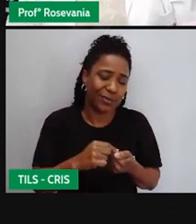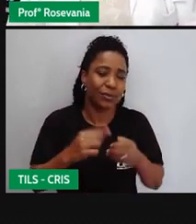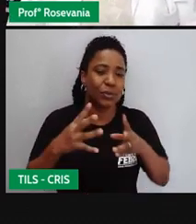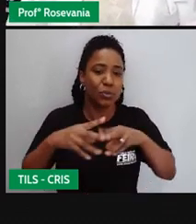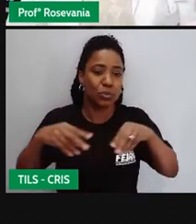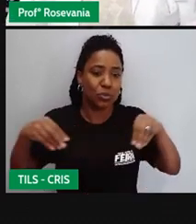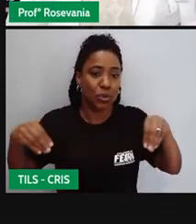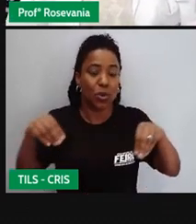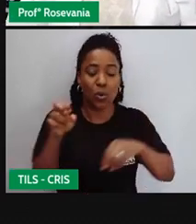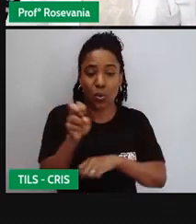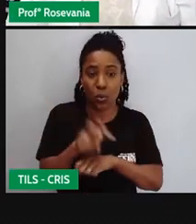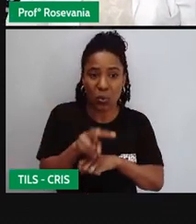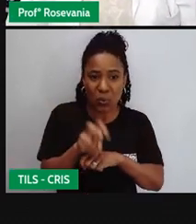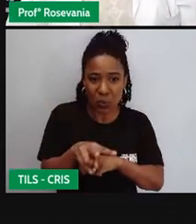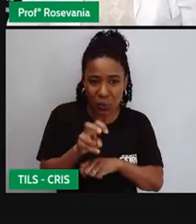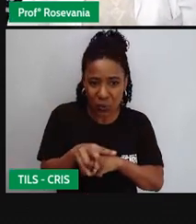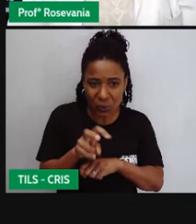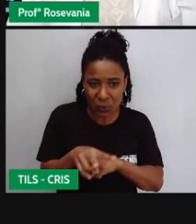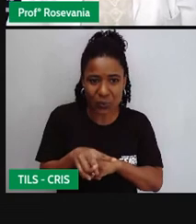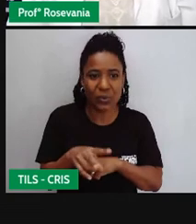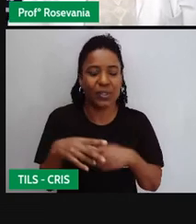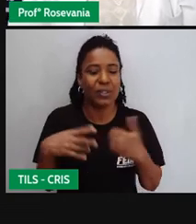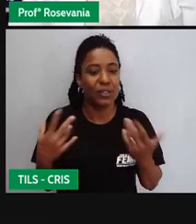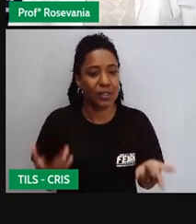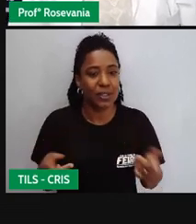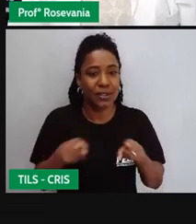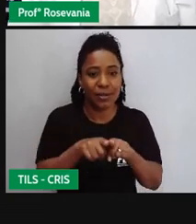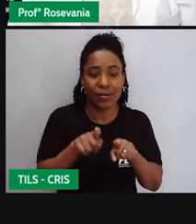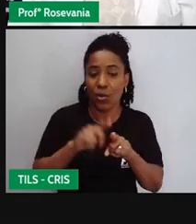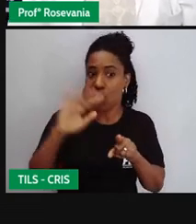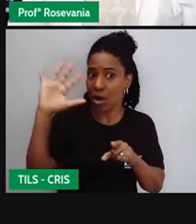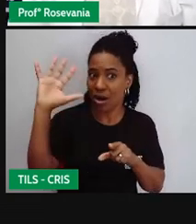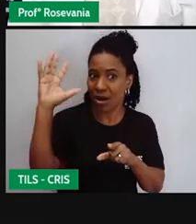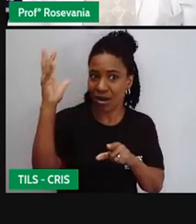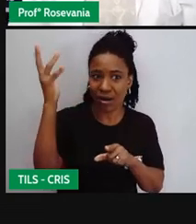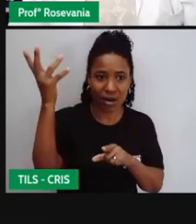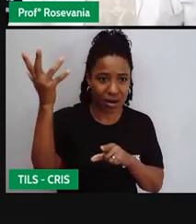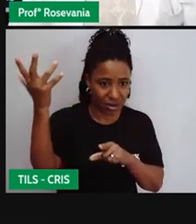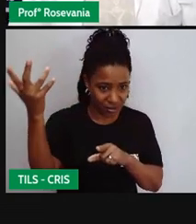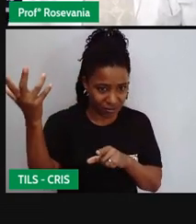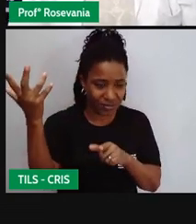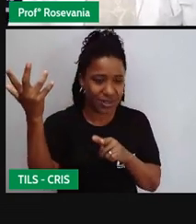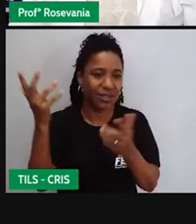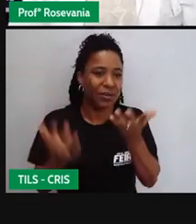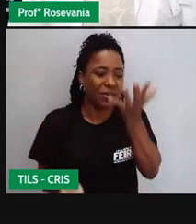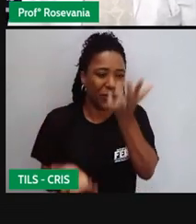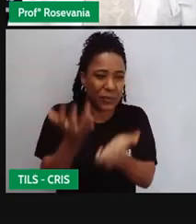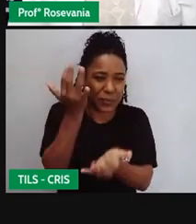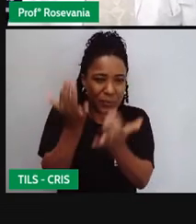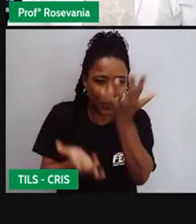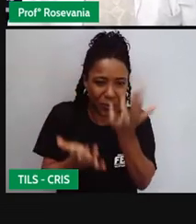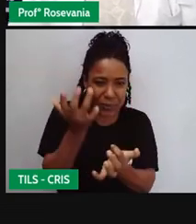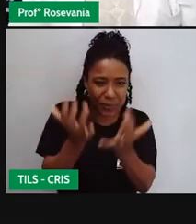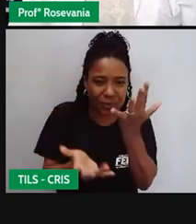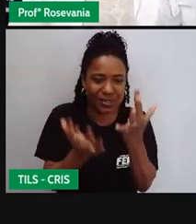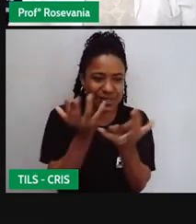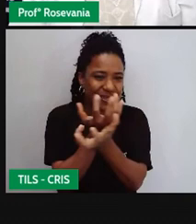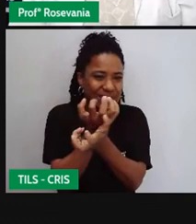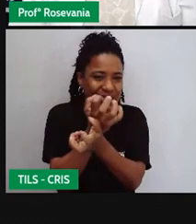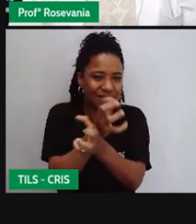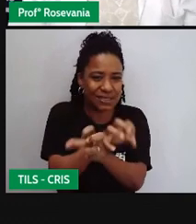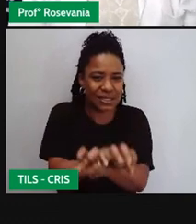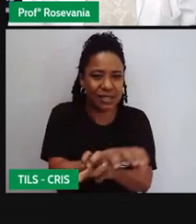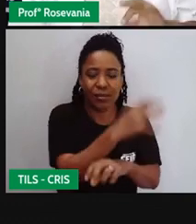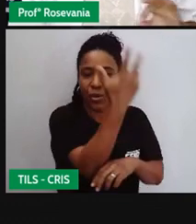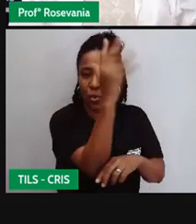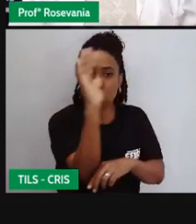solo, a questão da mudança climática, provocada pelas queimadas, provocada também pela retirada das